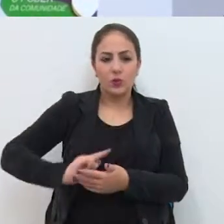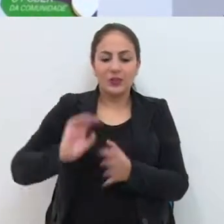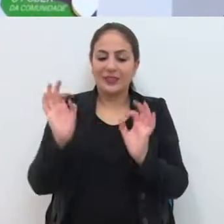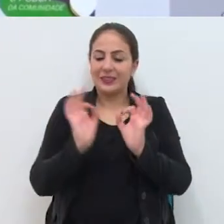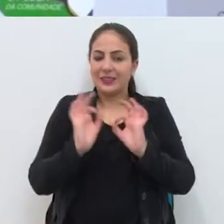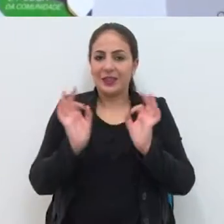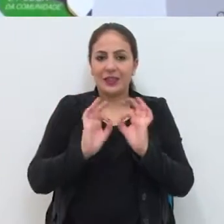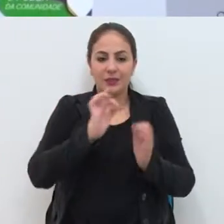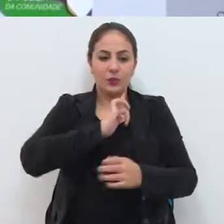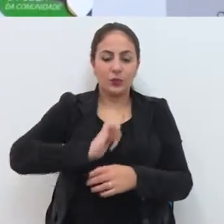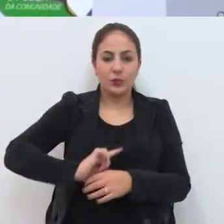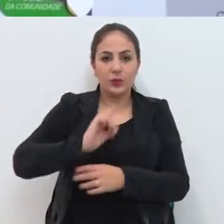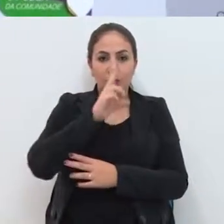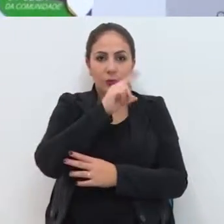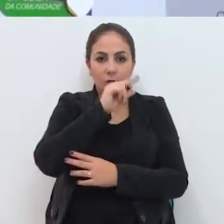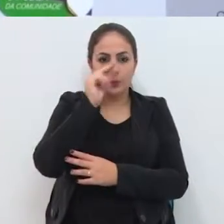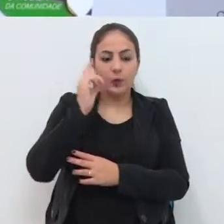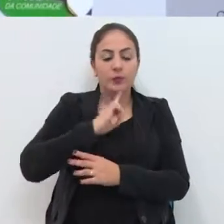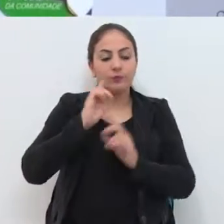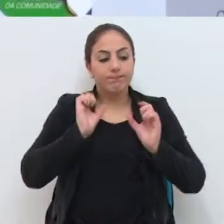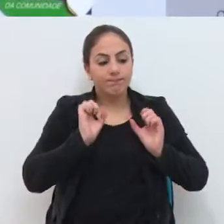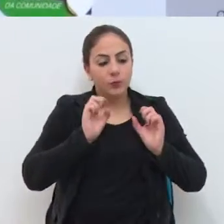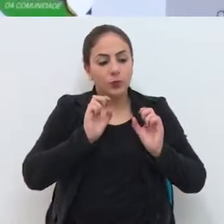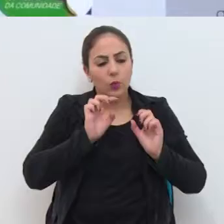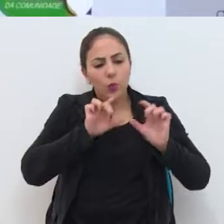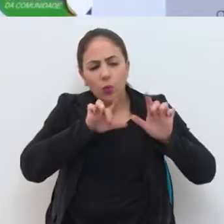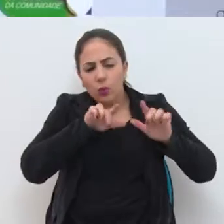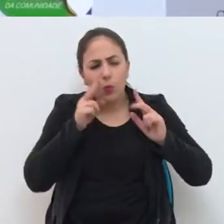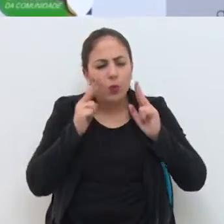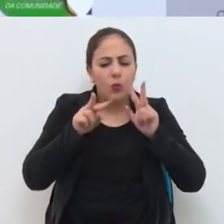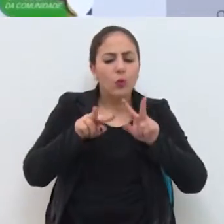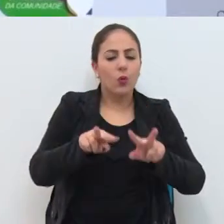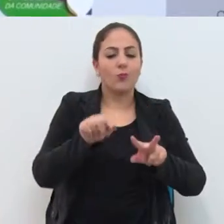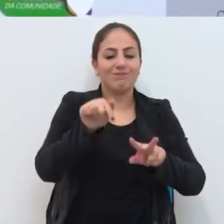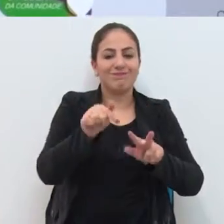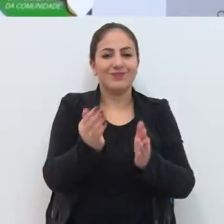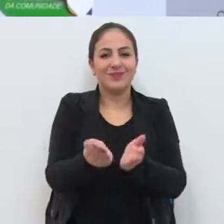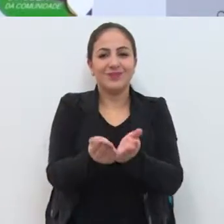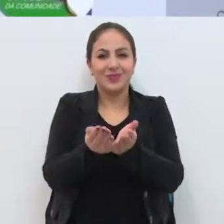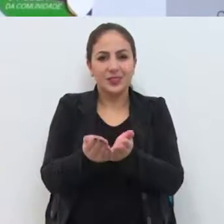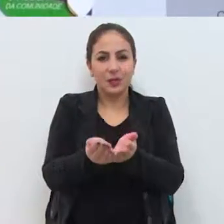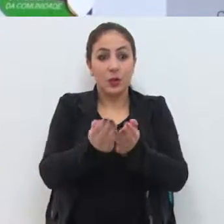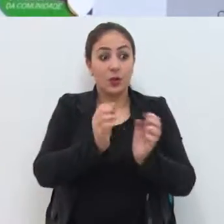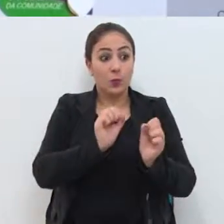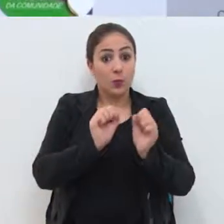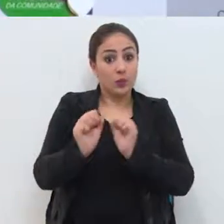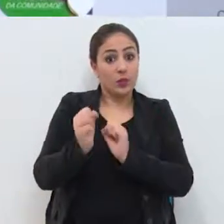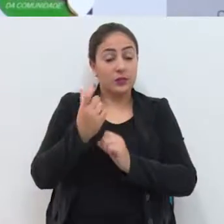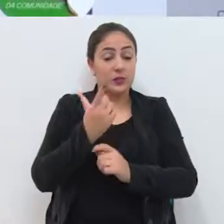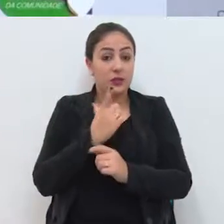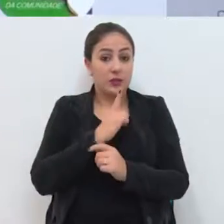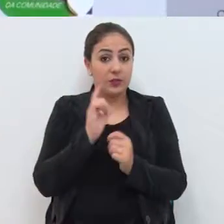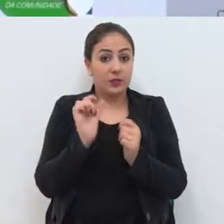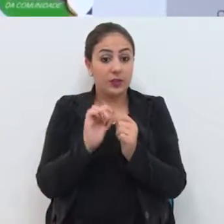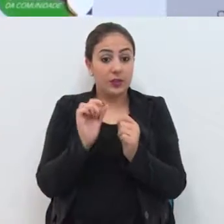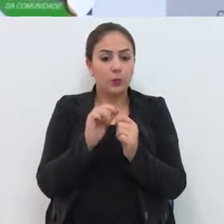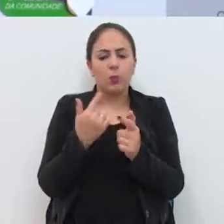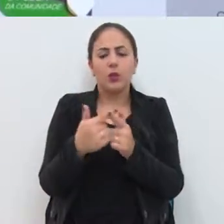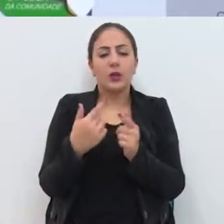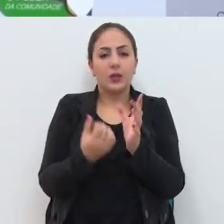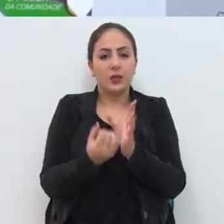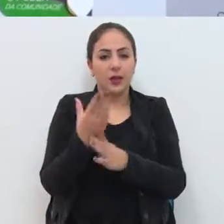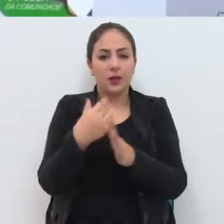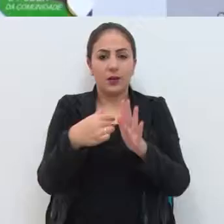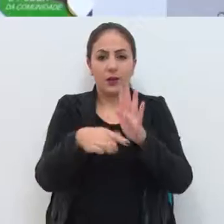nenhum governo municipal deu atenção para aquele monumento, que talvez se imaginou que ele teria quando foi criado